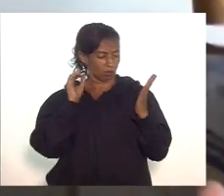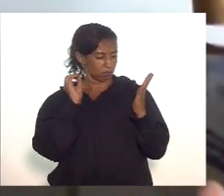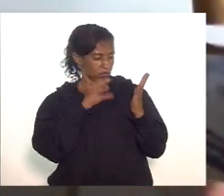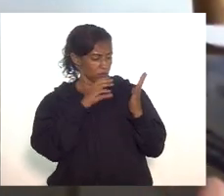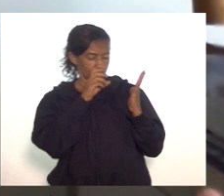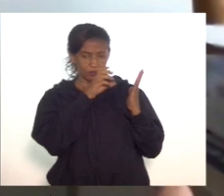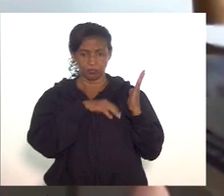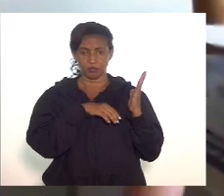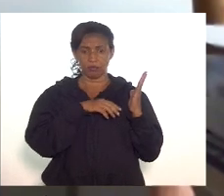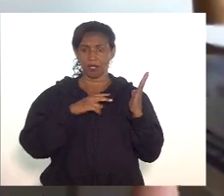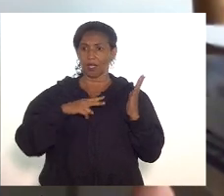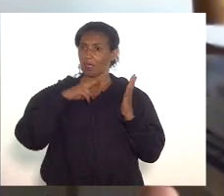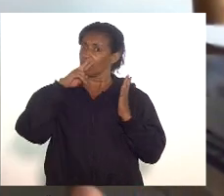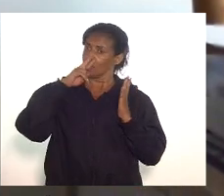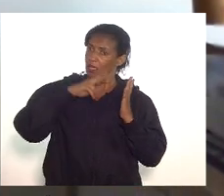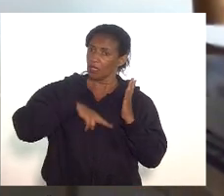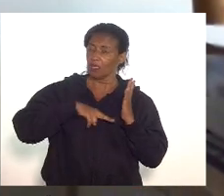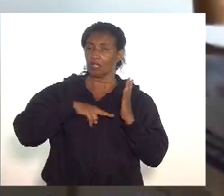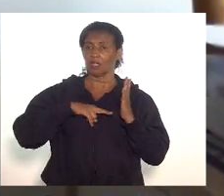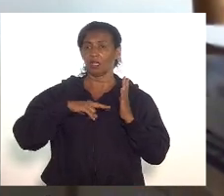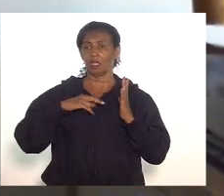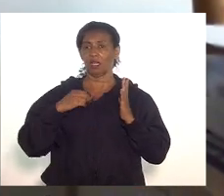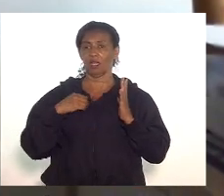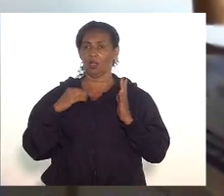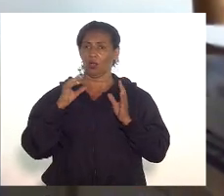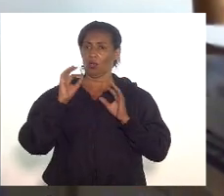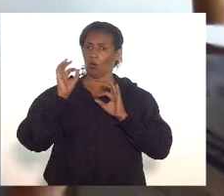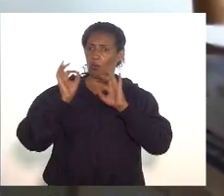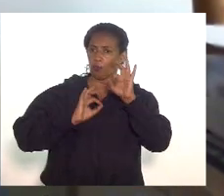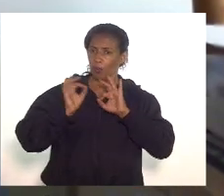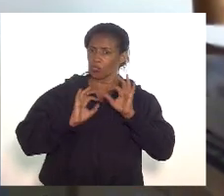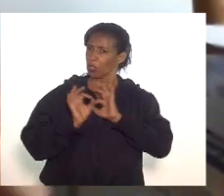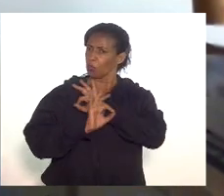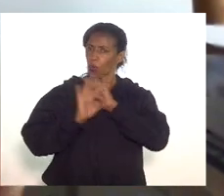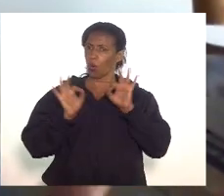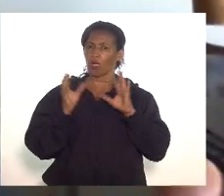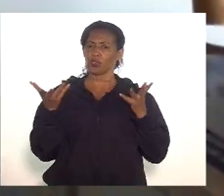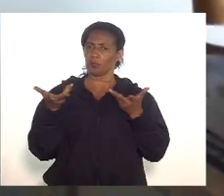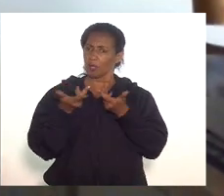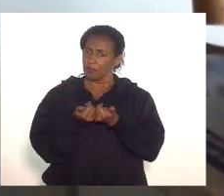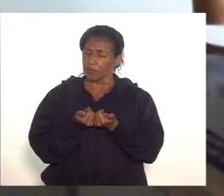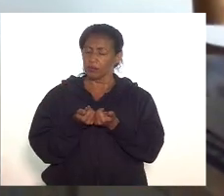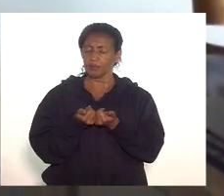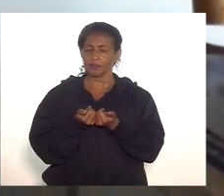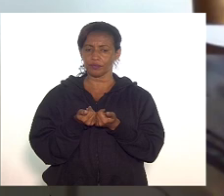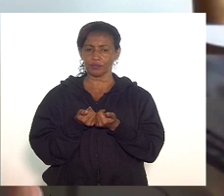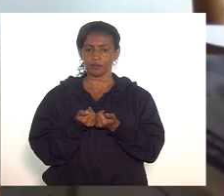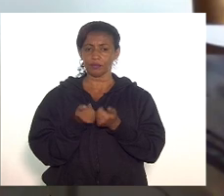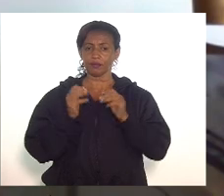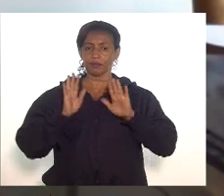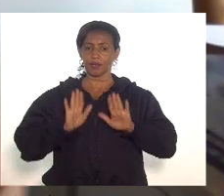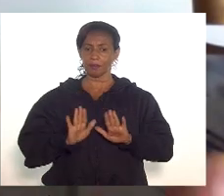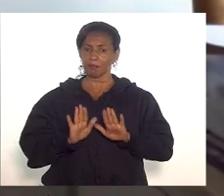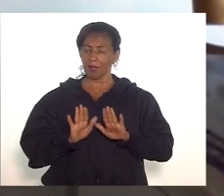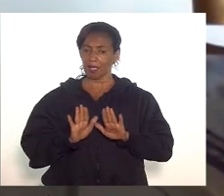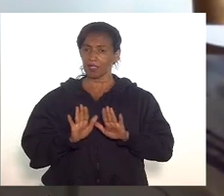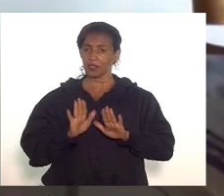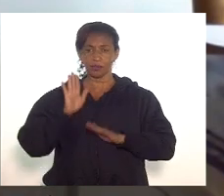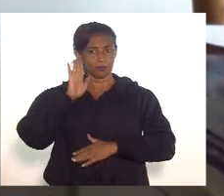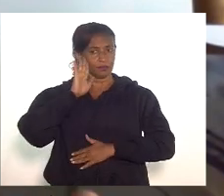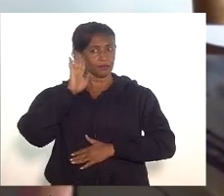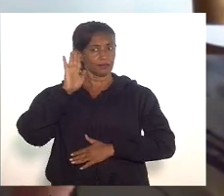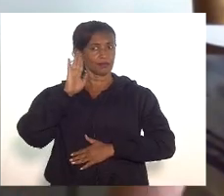tem que colher parecendo nas comissões. O projeto pode ser até ótimo, fantástico, fabuloso, mas carecia